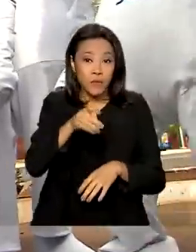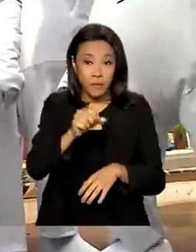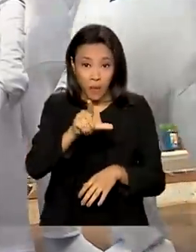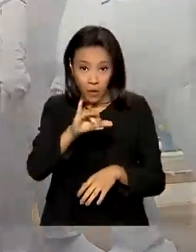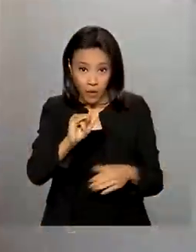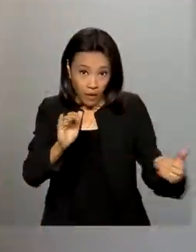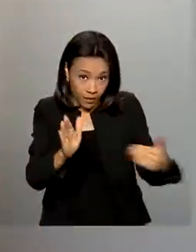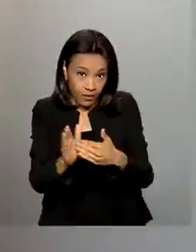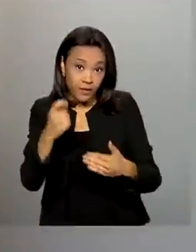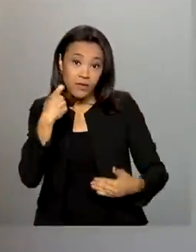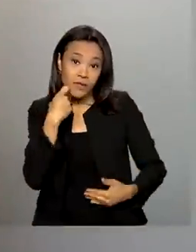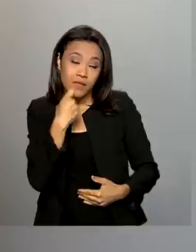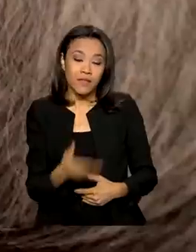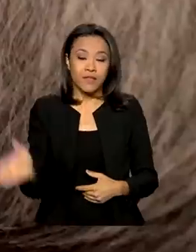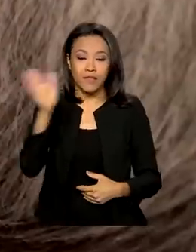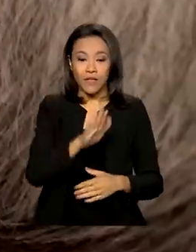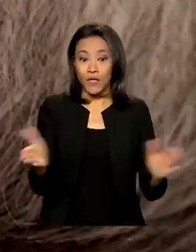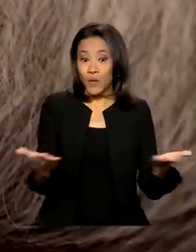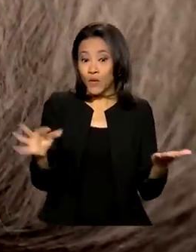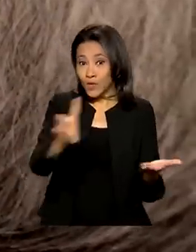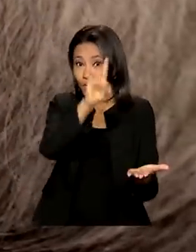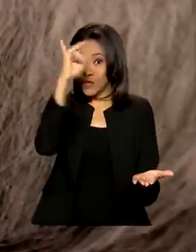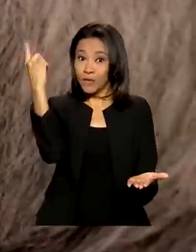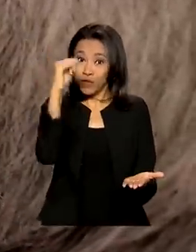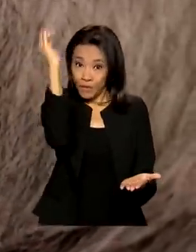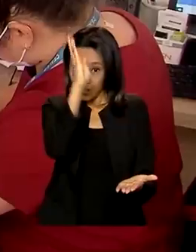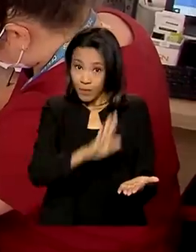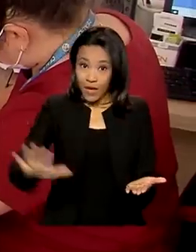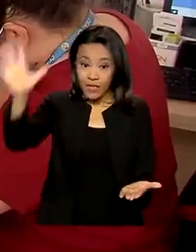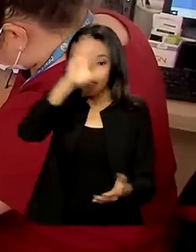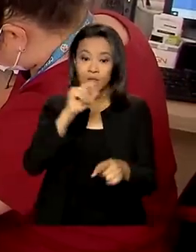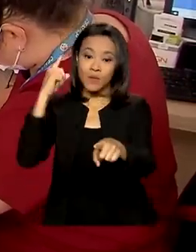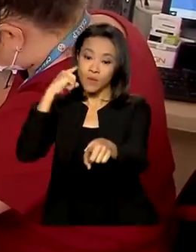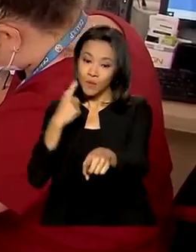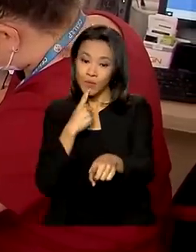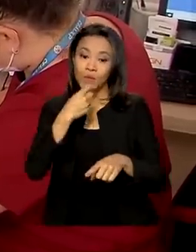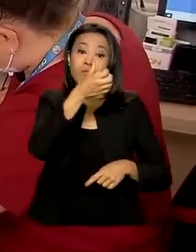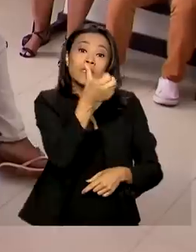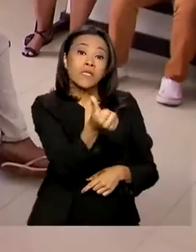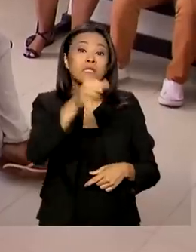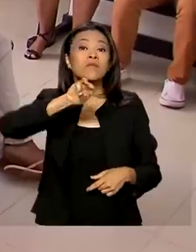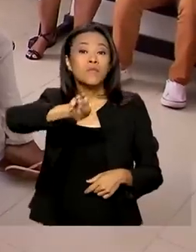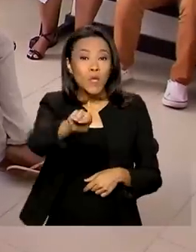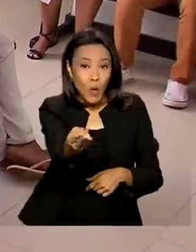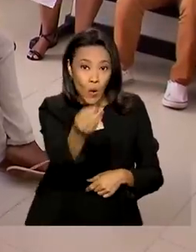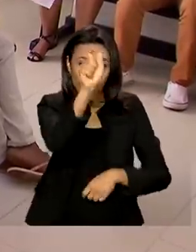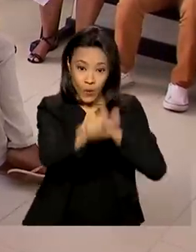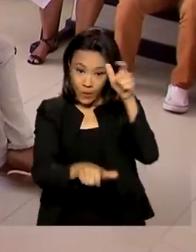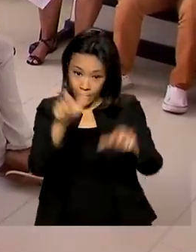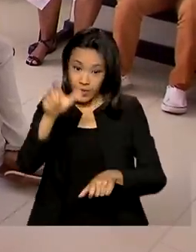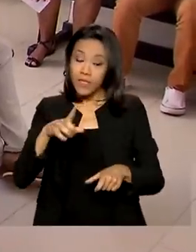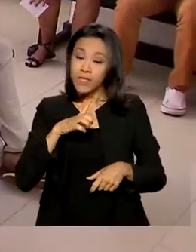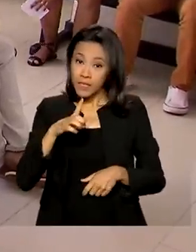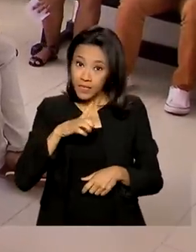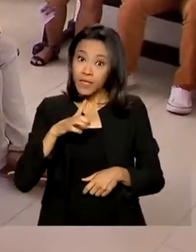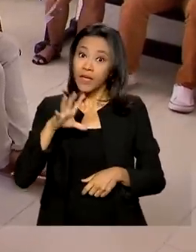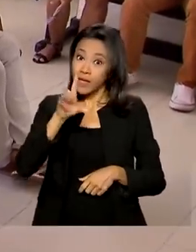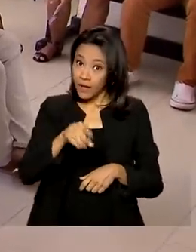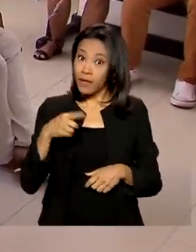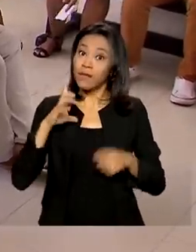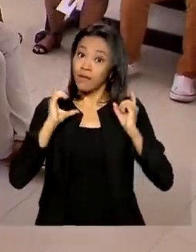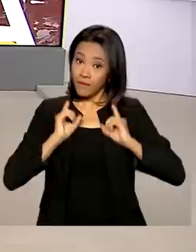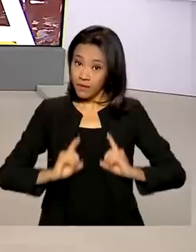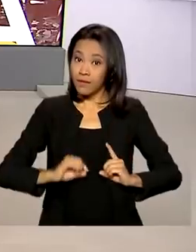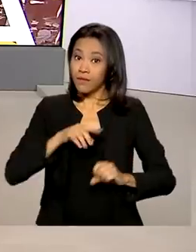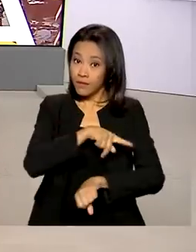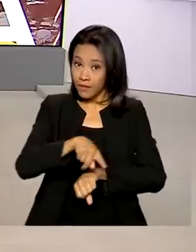E hoje é dia nacional dos surdos. Quase 6 milhões de brasileiros convivem com essa deficiência no país.